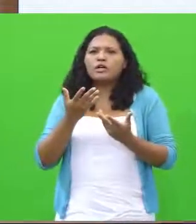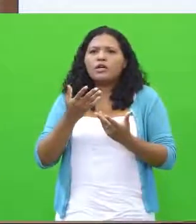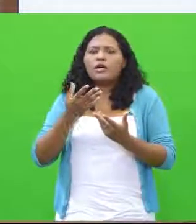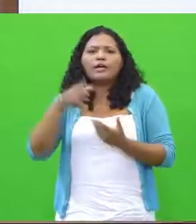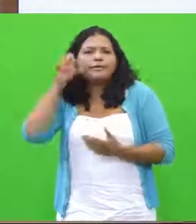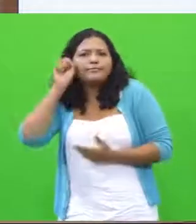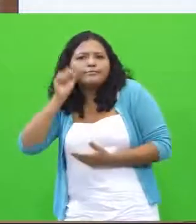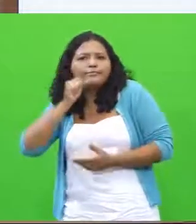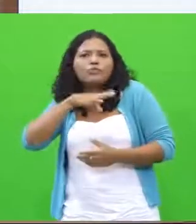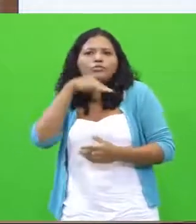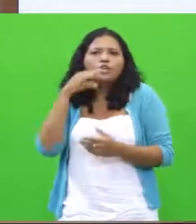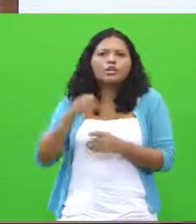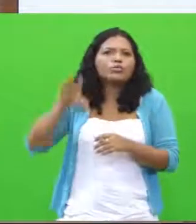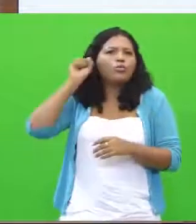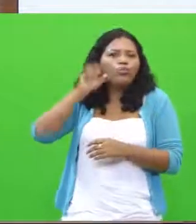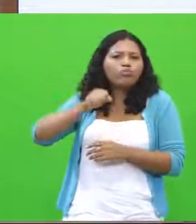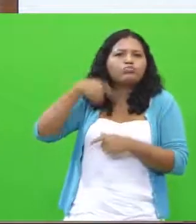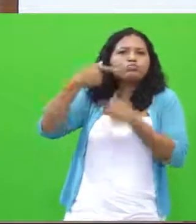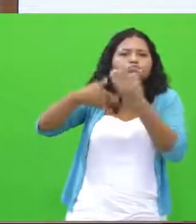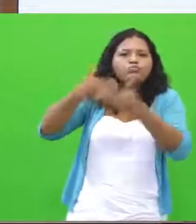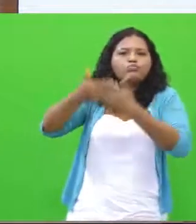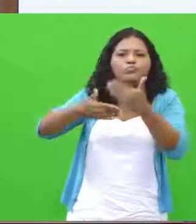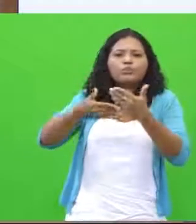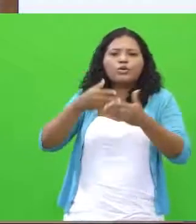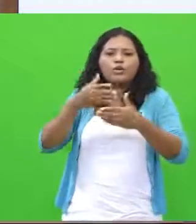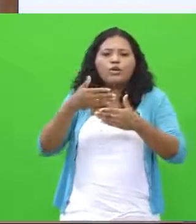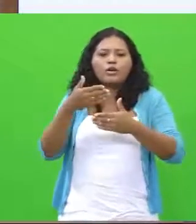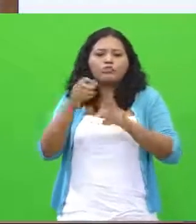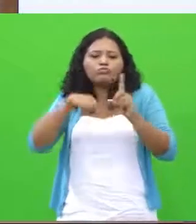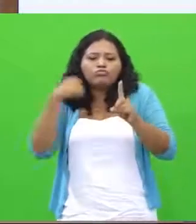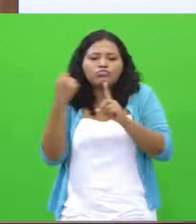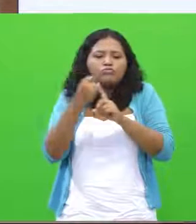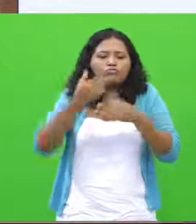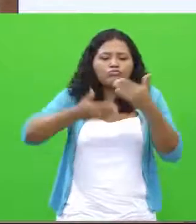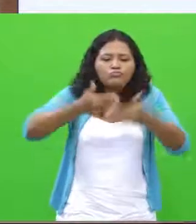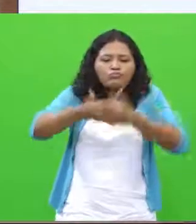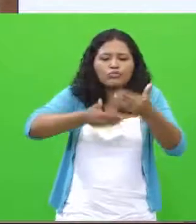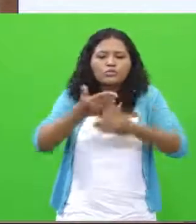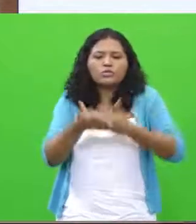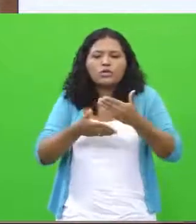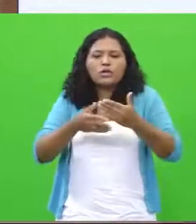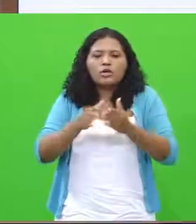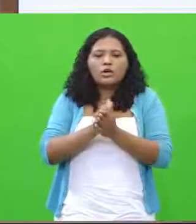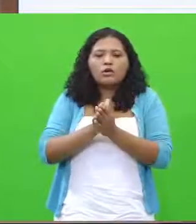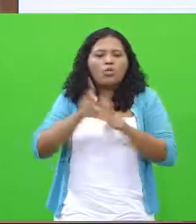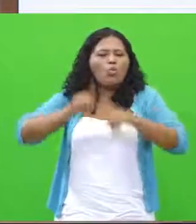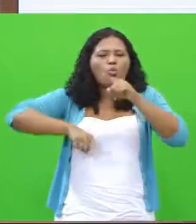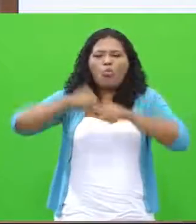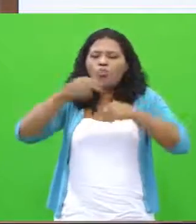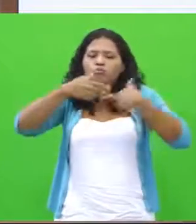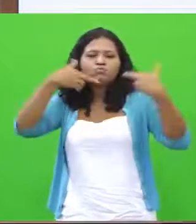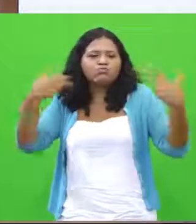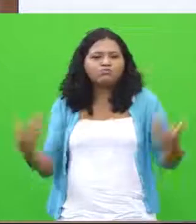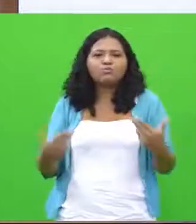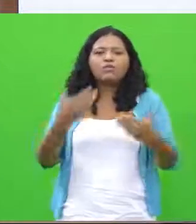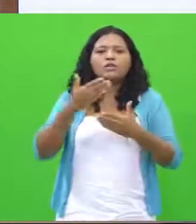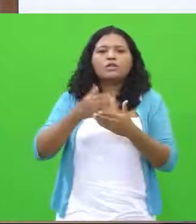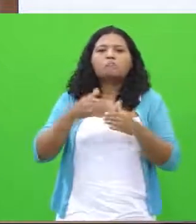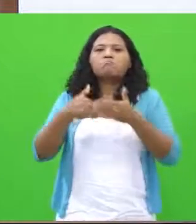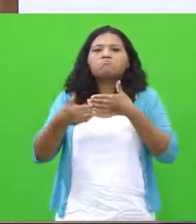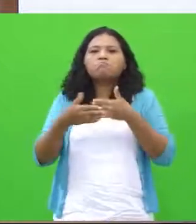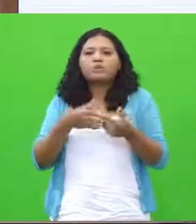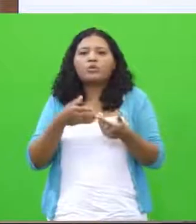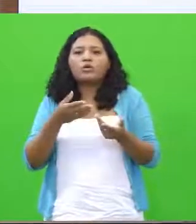outra criança, então se sociabilizando. Por que não? Aí se envolve com um produto qualquer que ela venda. Seja